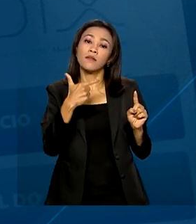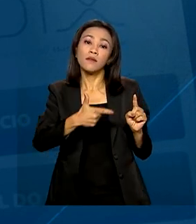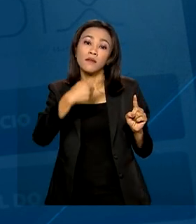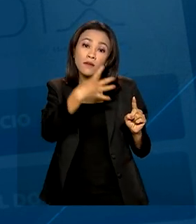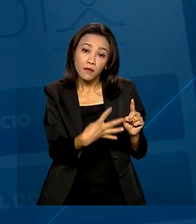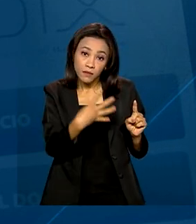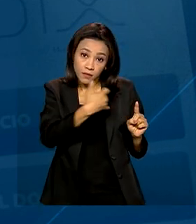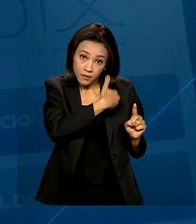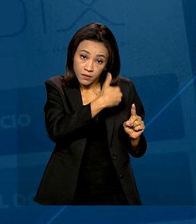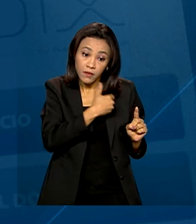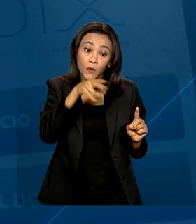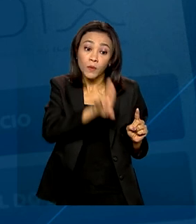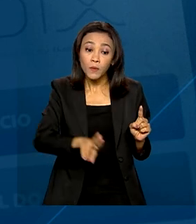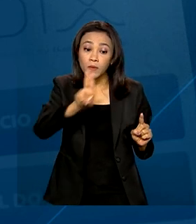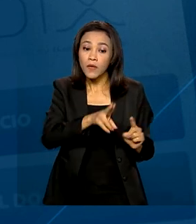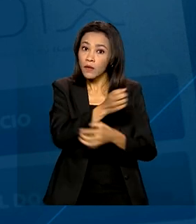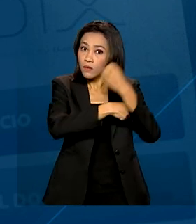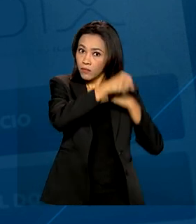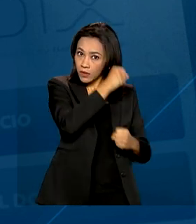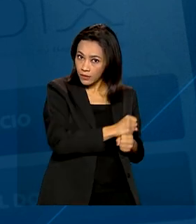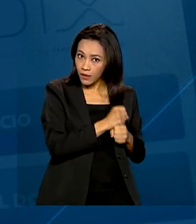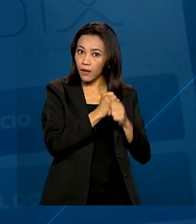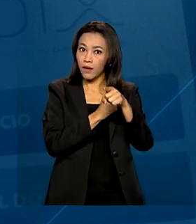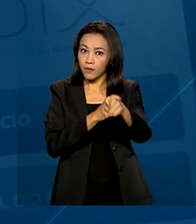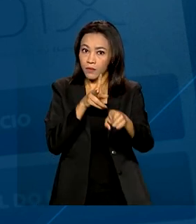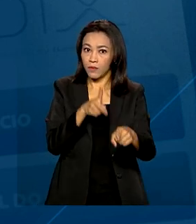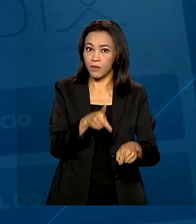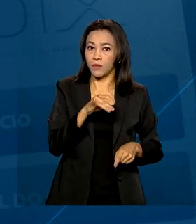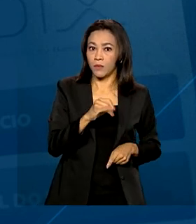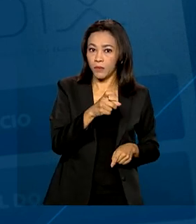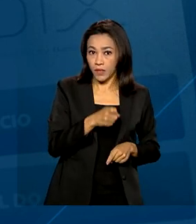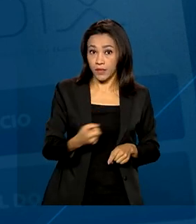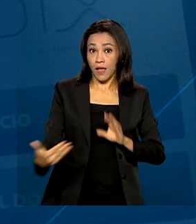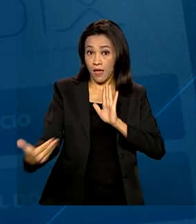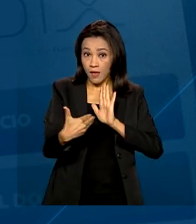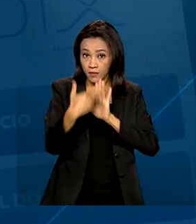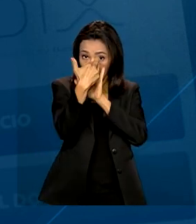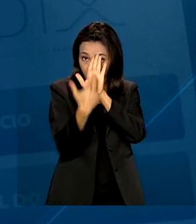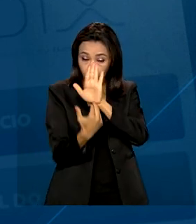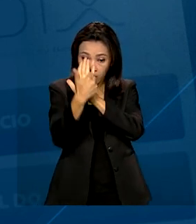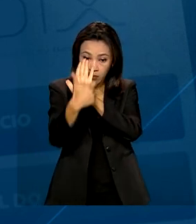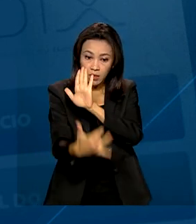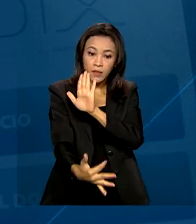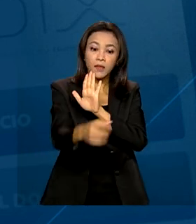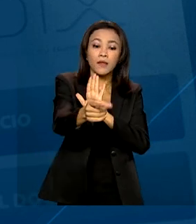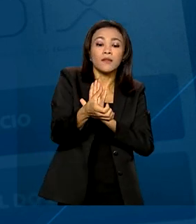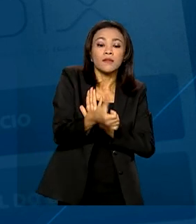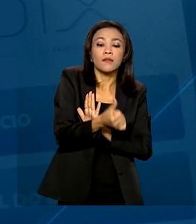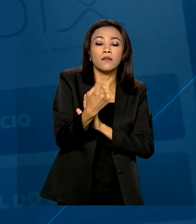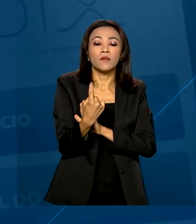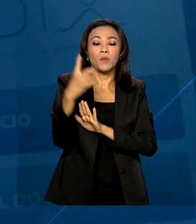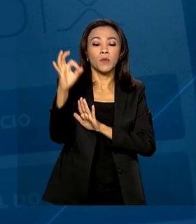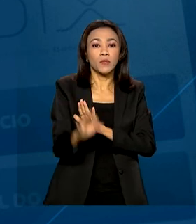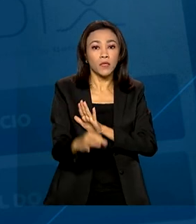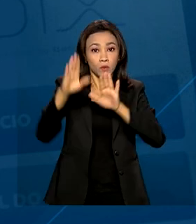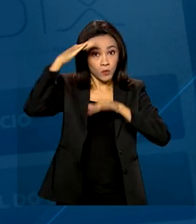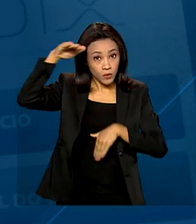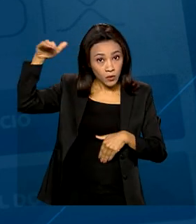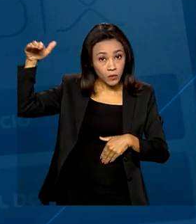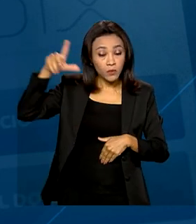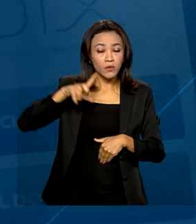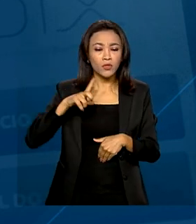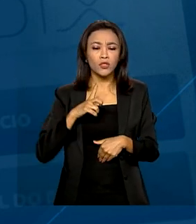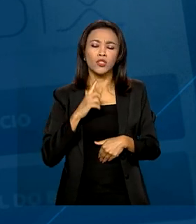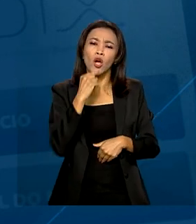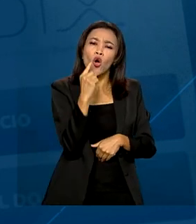utilizaram a ferramenta no ano passado. Ainda segundo o relatório, cerca de 61% dos adultos tinham pelo menos